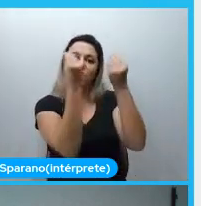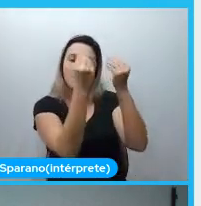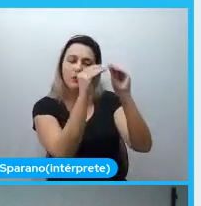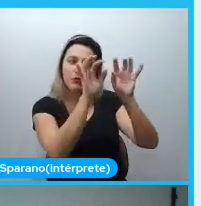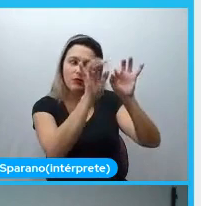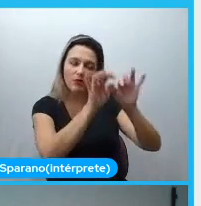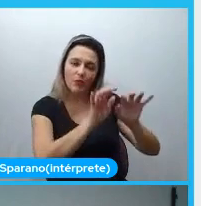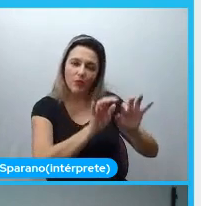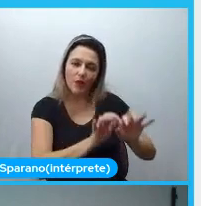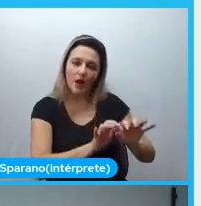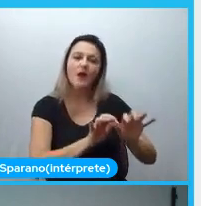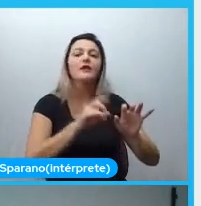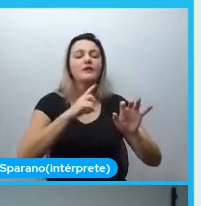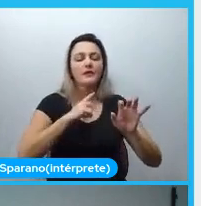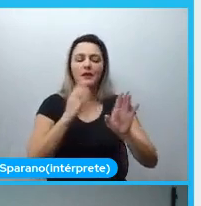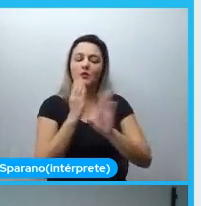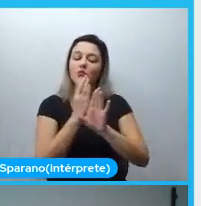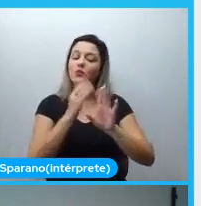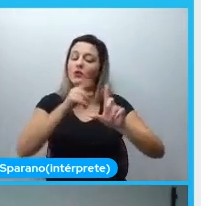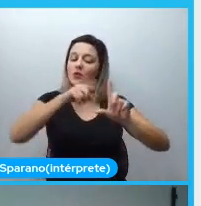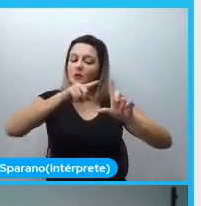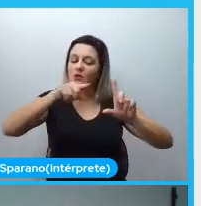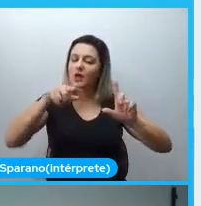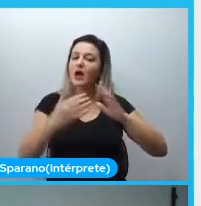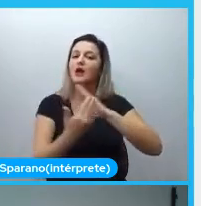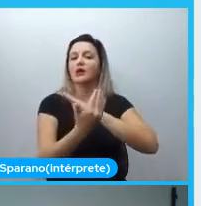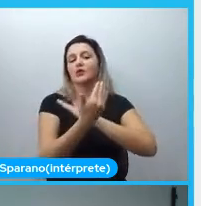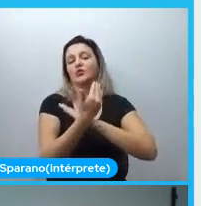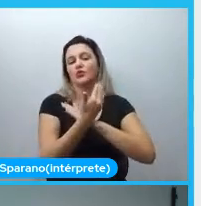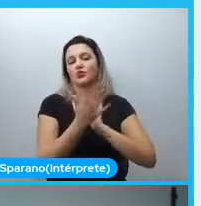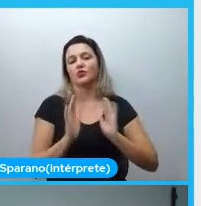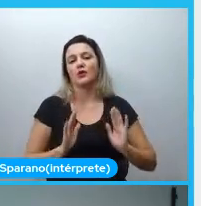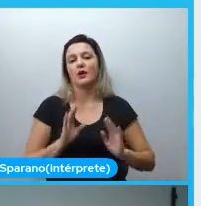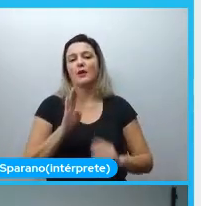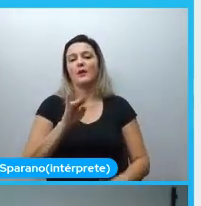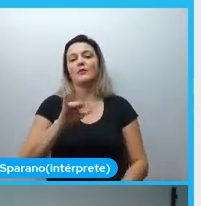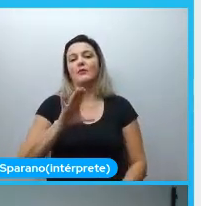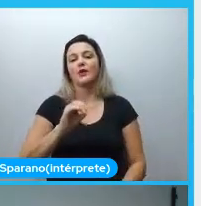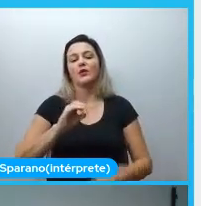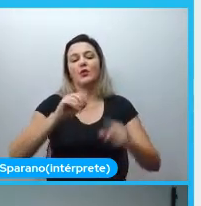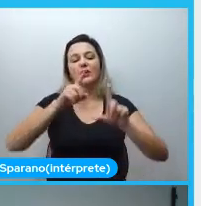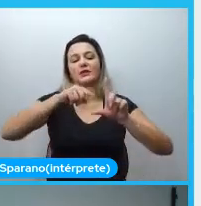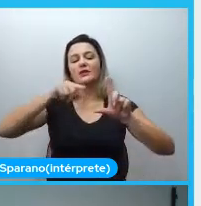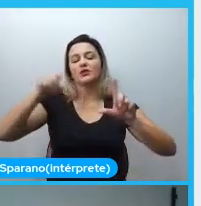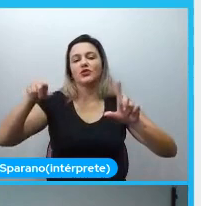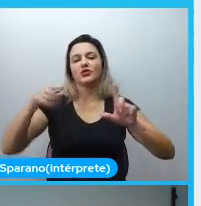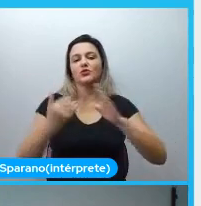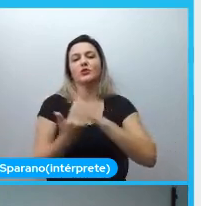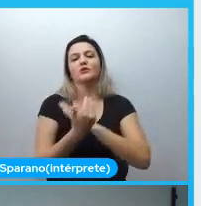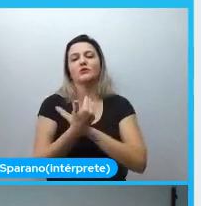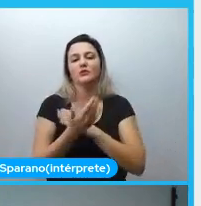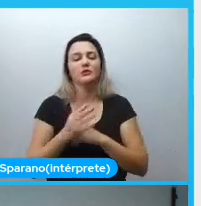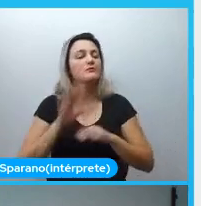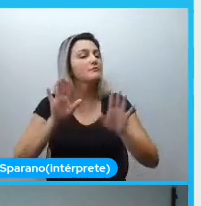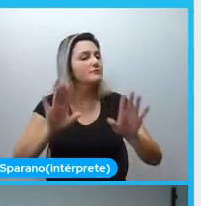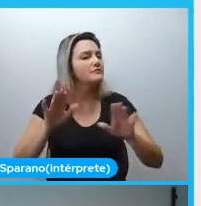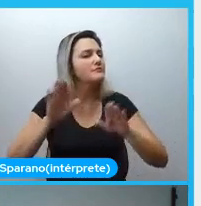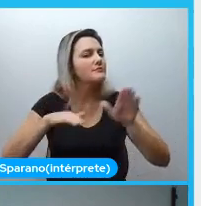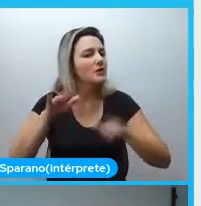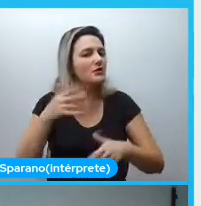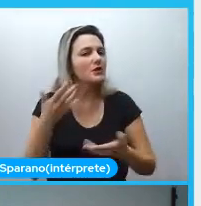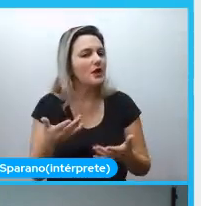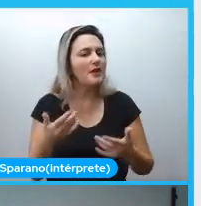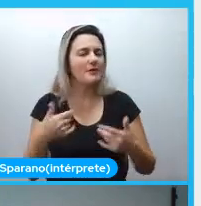E é um assunto que a gente vê bastante em bioestatística. Ah, e dependendo, né, se você quiser fazer uma coisa mais